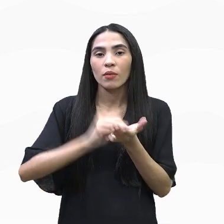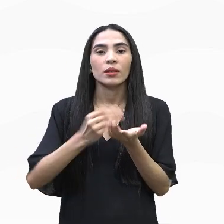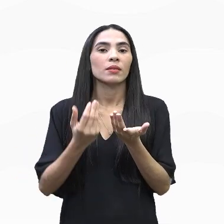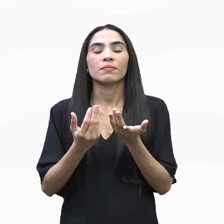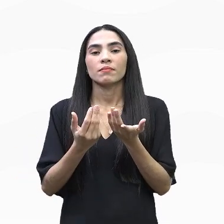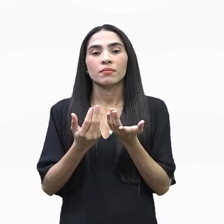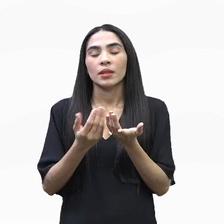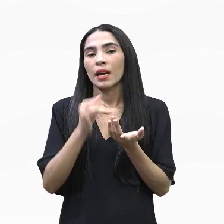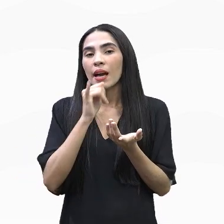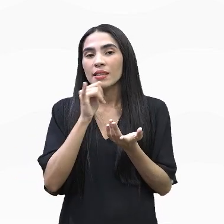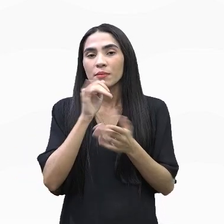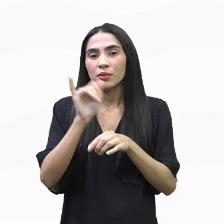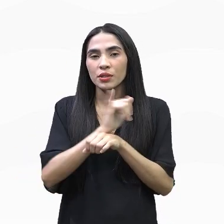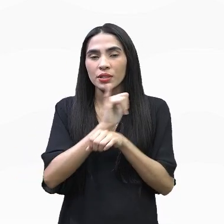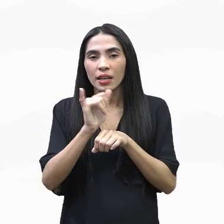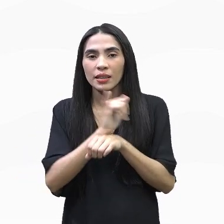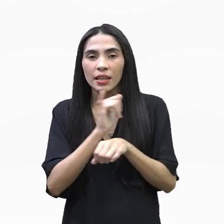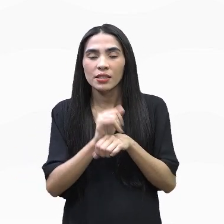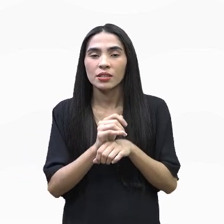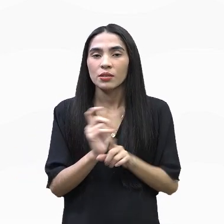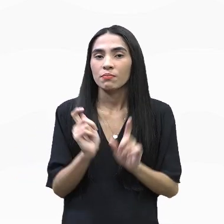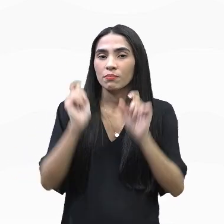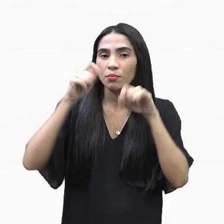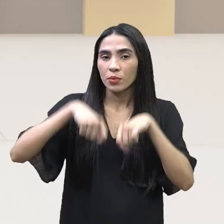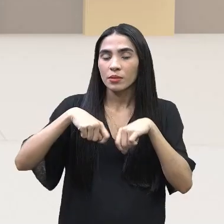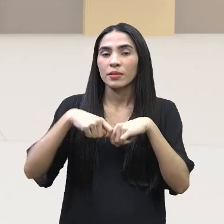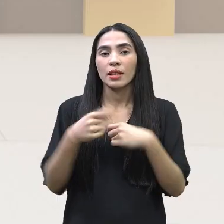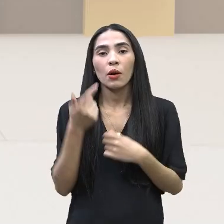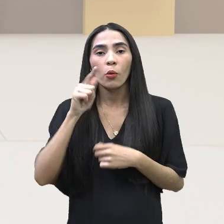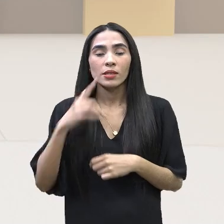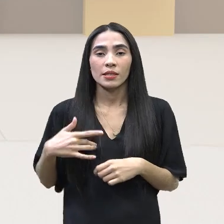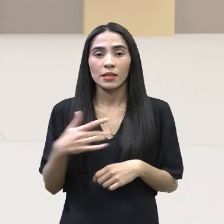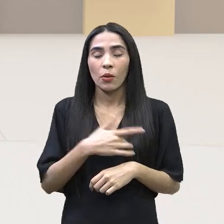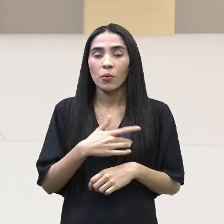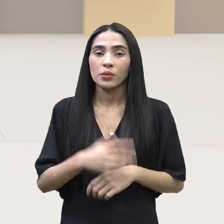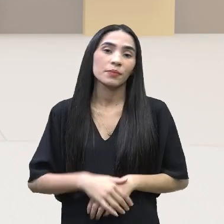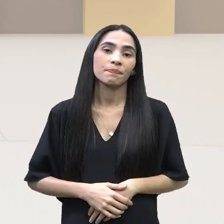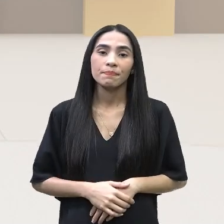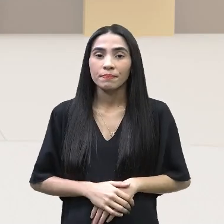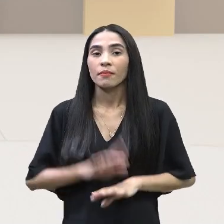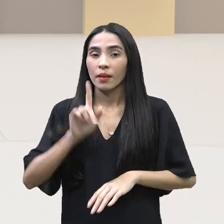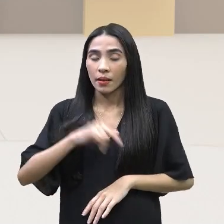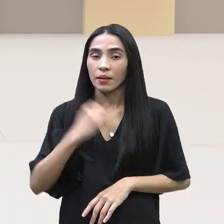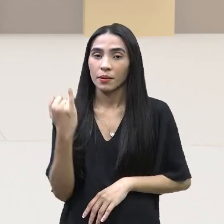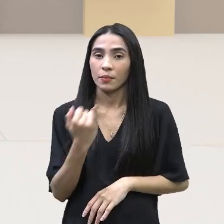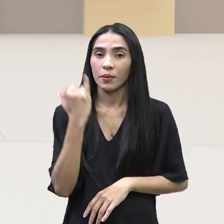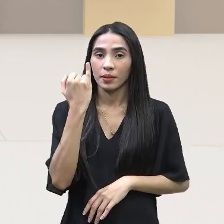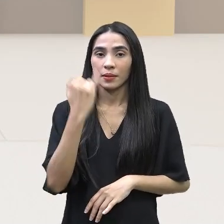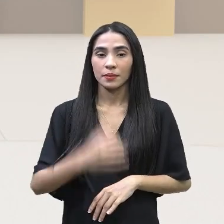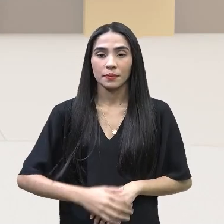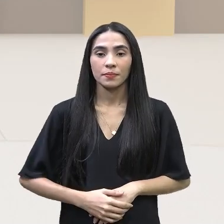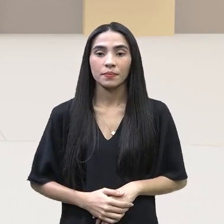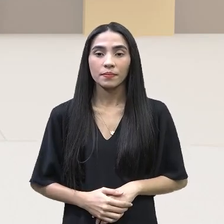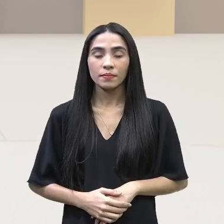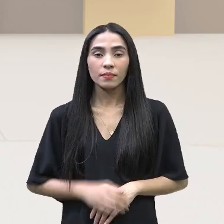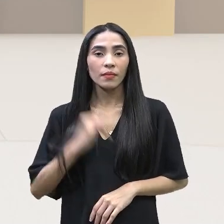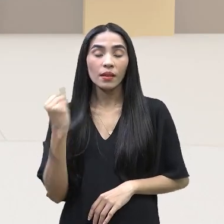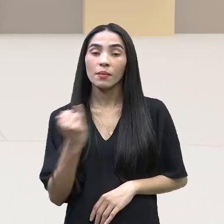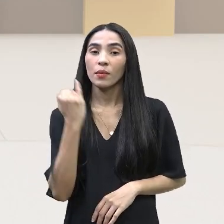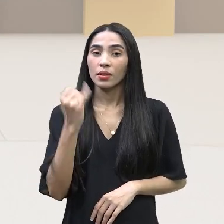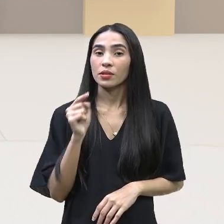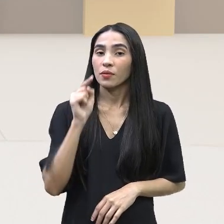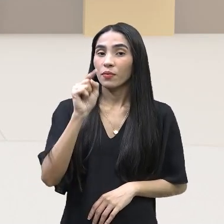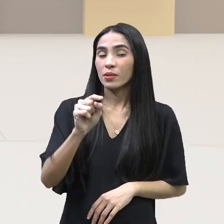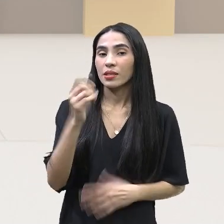necessários para se alcançar esta saúde. Olha só, isso é muito importante, tá? É importante você